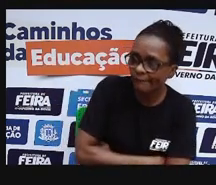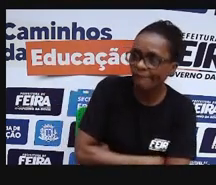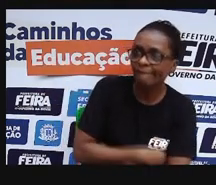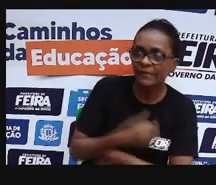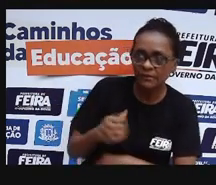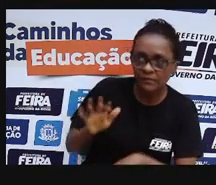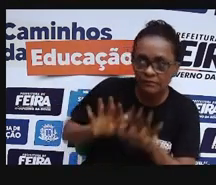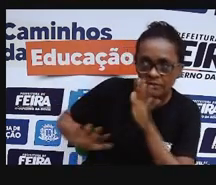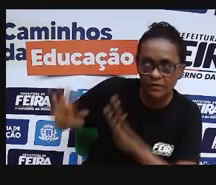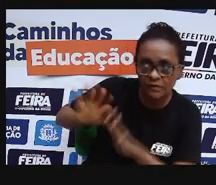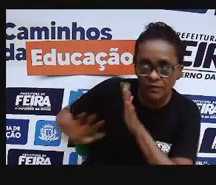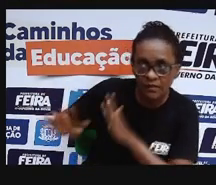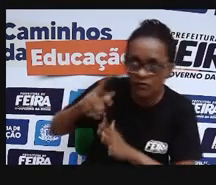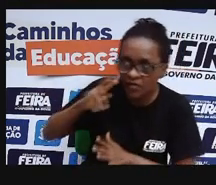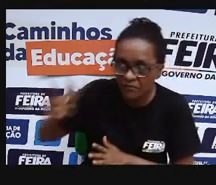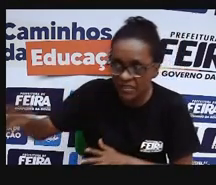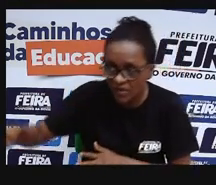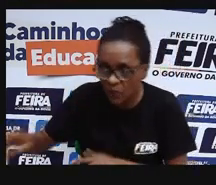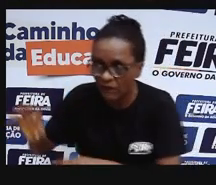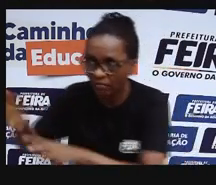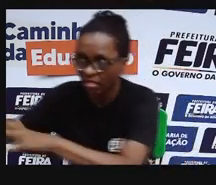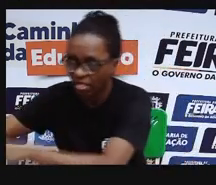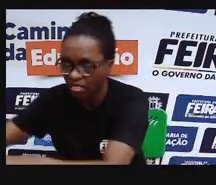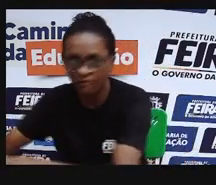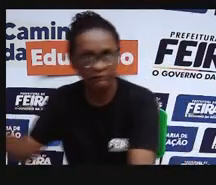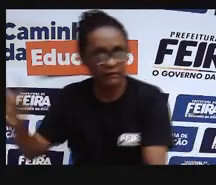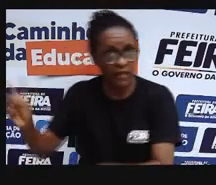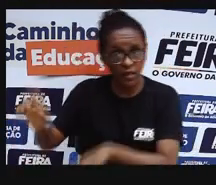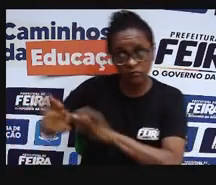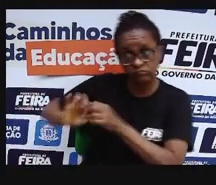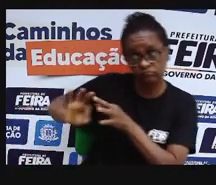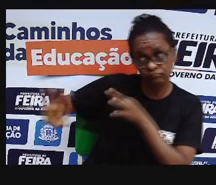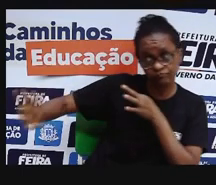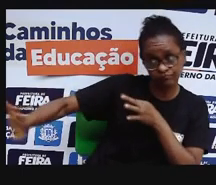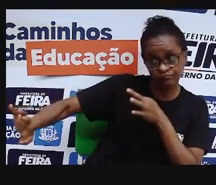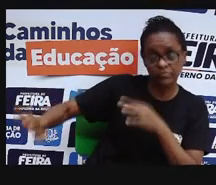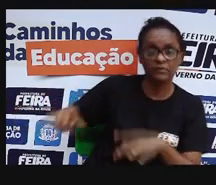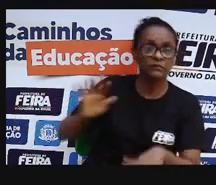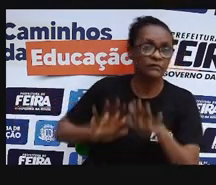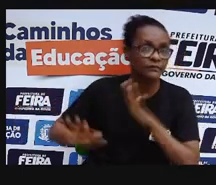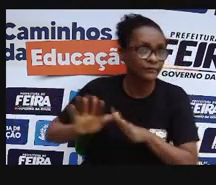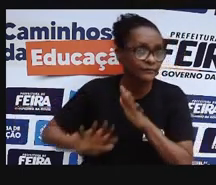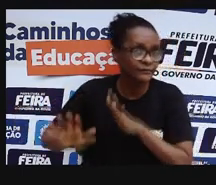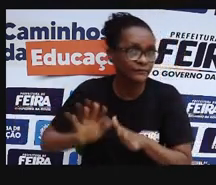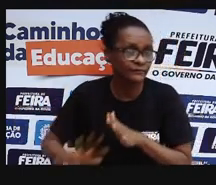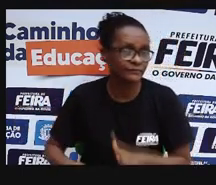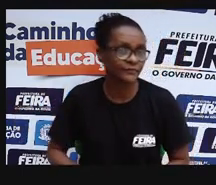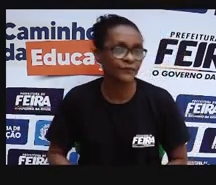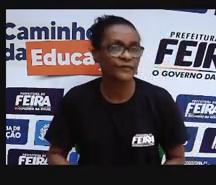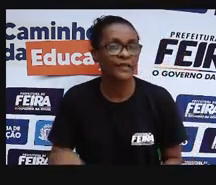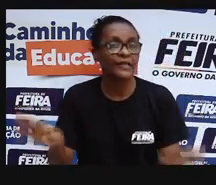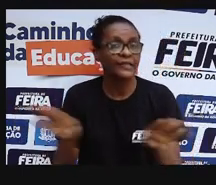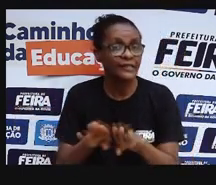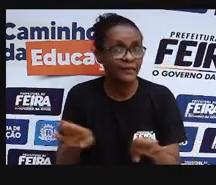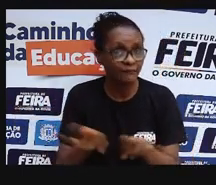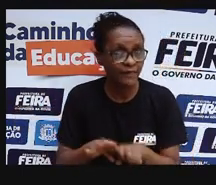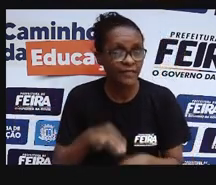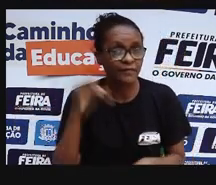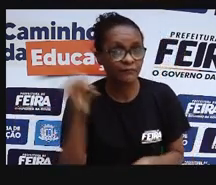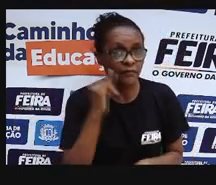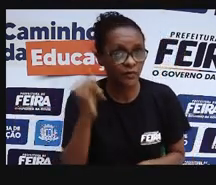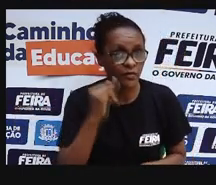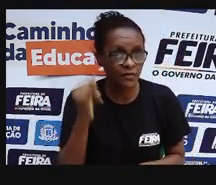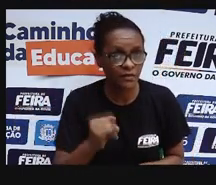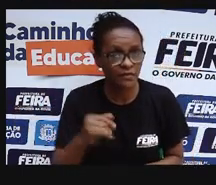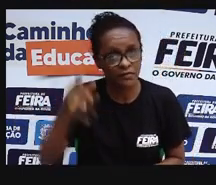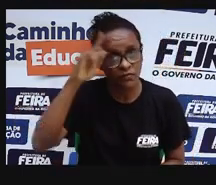estão ao nosso redor. E falando em cuidados, né, nós precisamos entender que a gente precisa tomar medidas preventivas